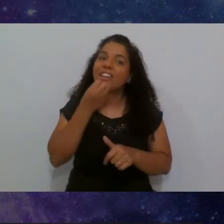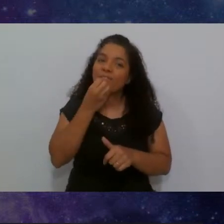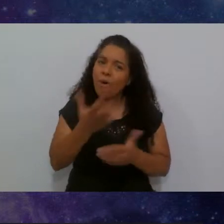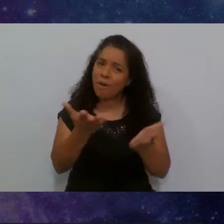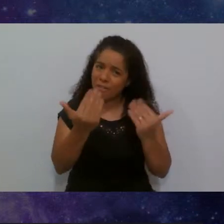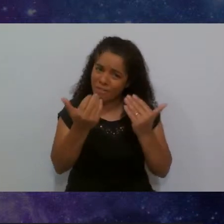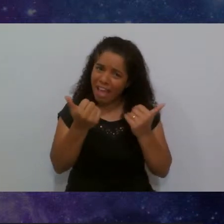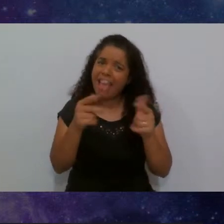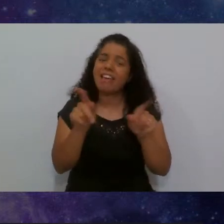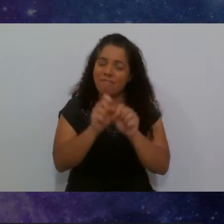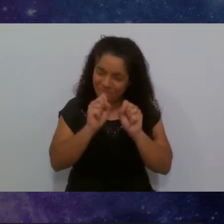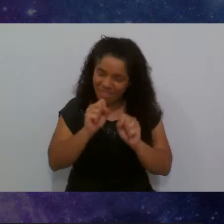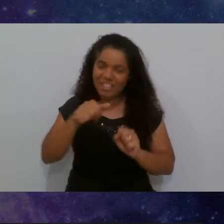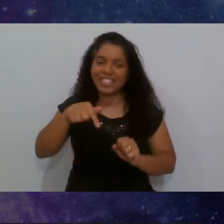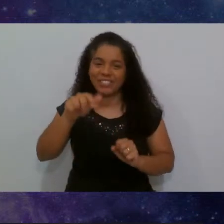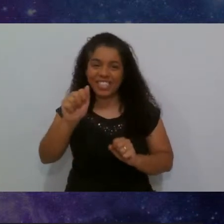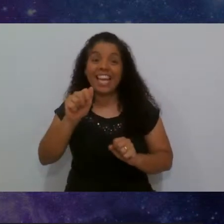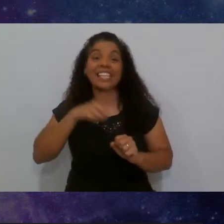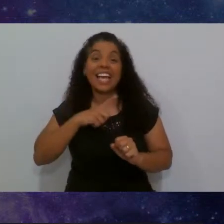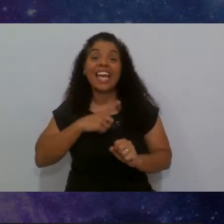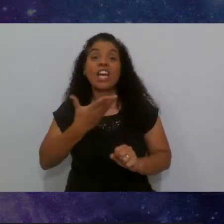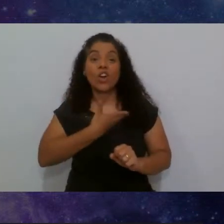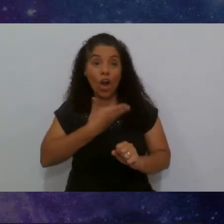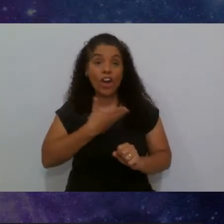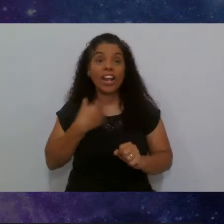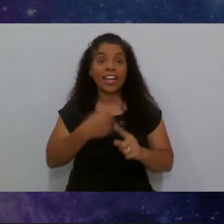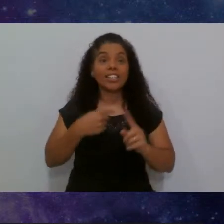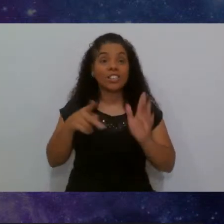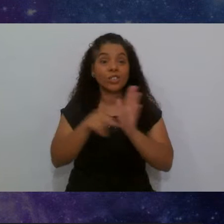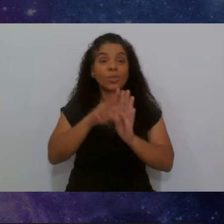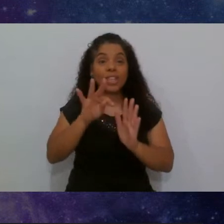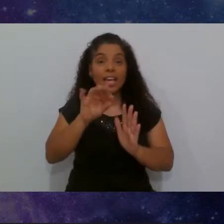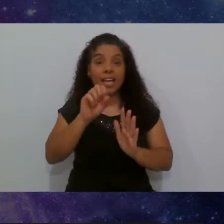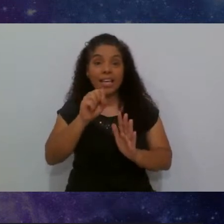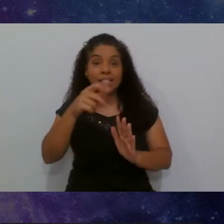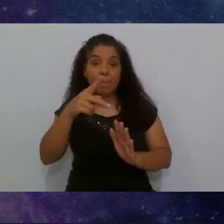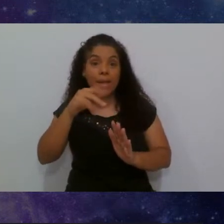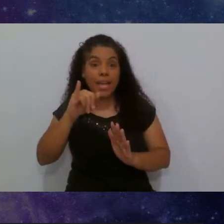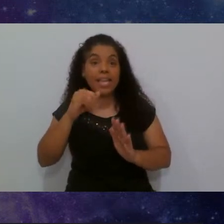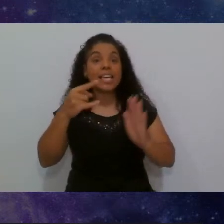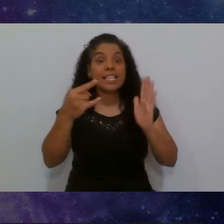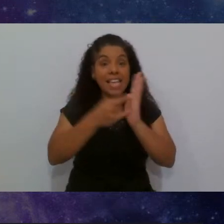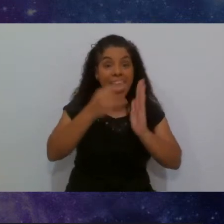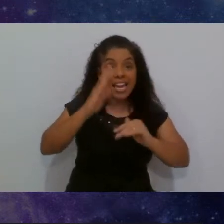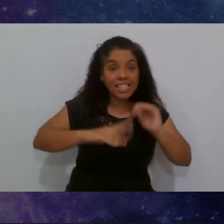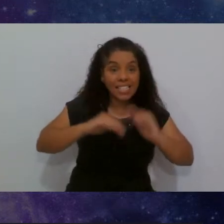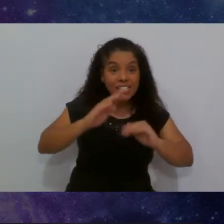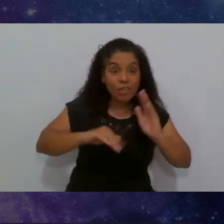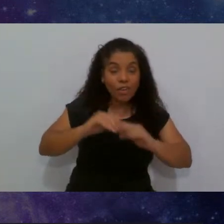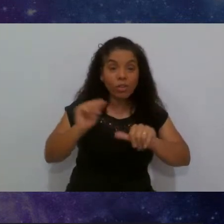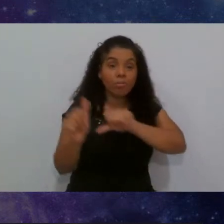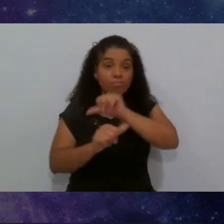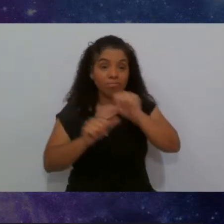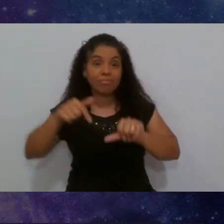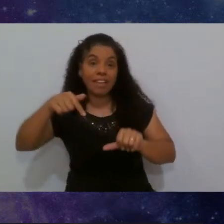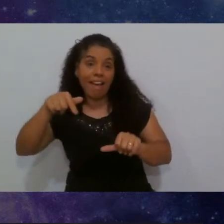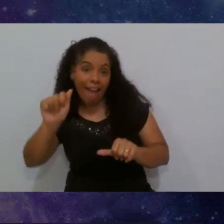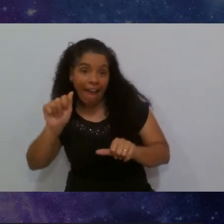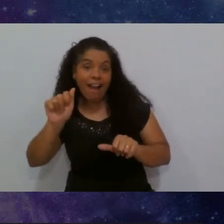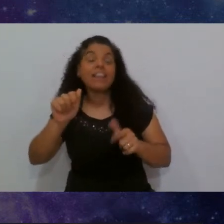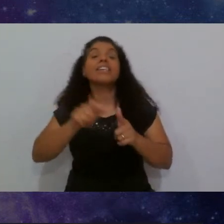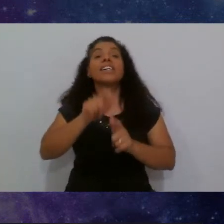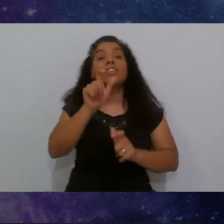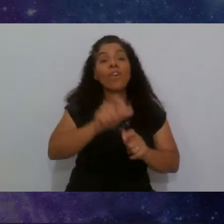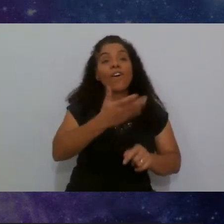acho que tem colegas nossos aqui do TSPI que eram desenvolvedores e viraram QAs, tem colegas que eram de gestão e